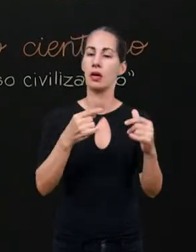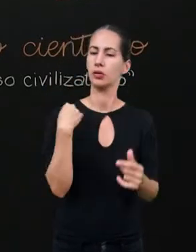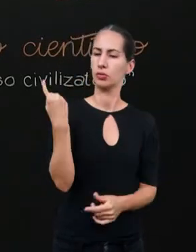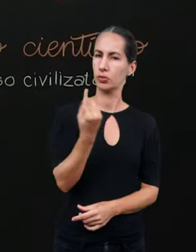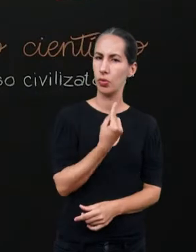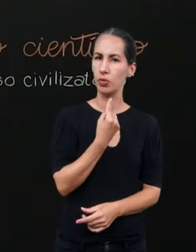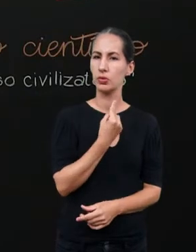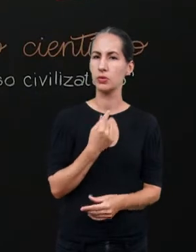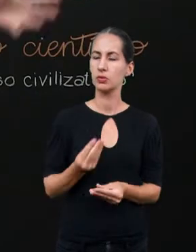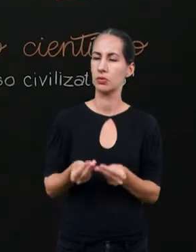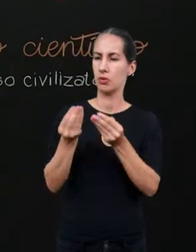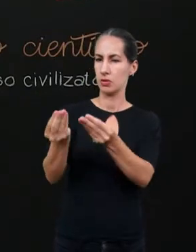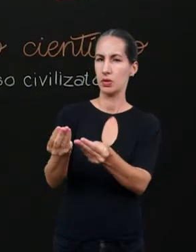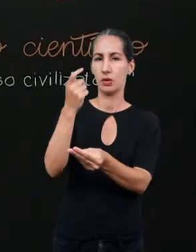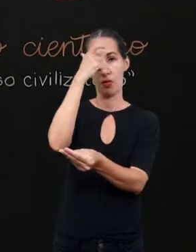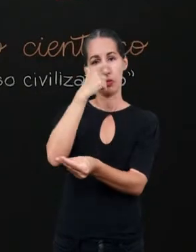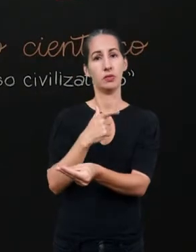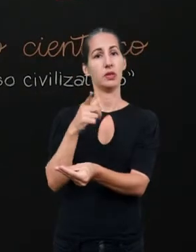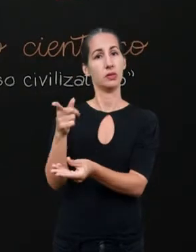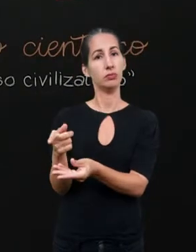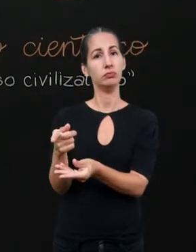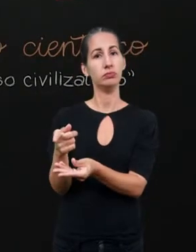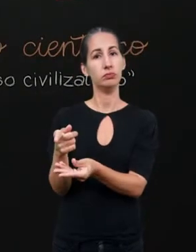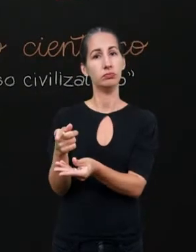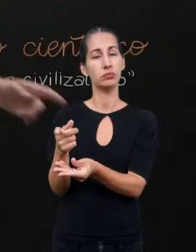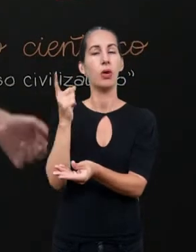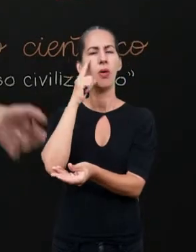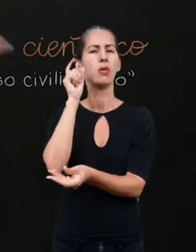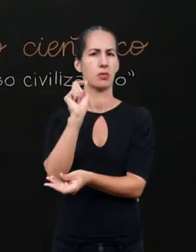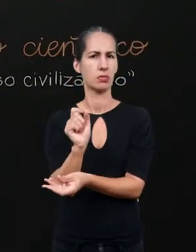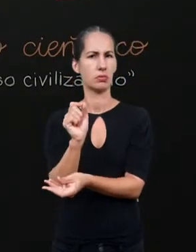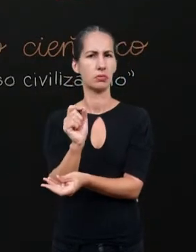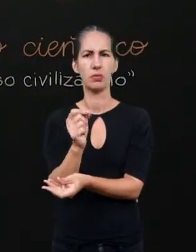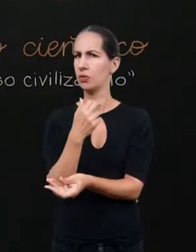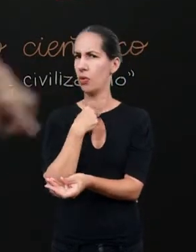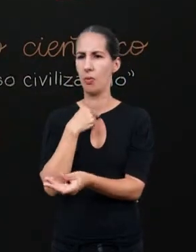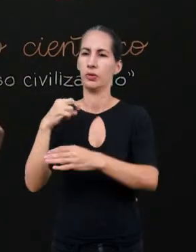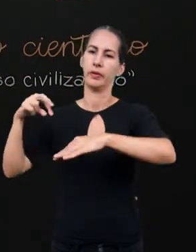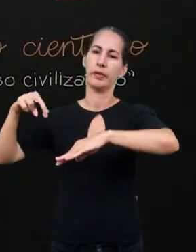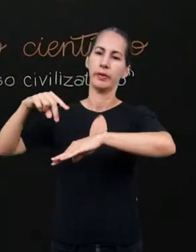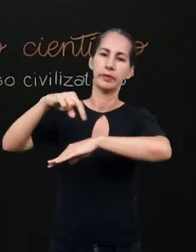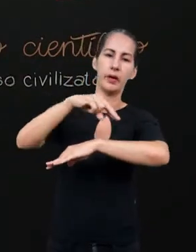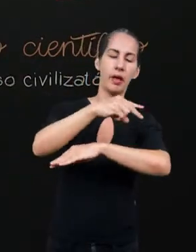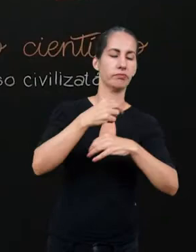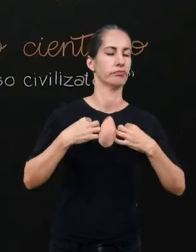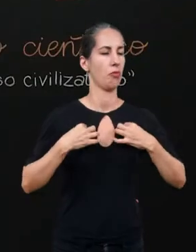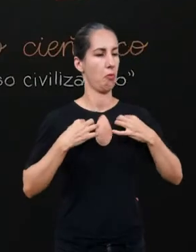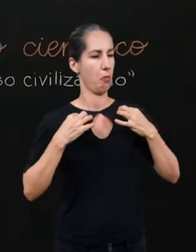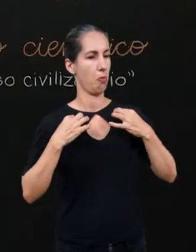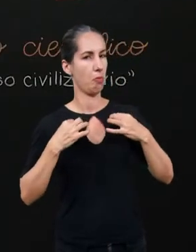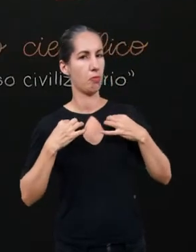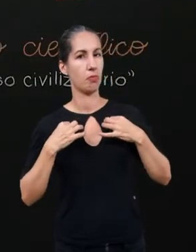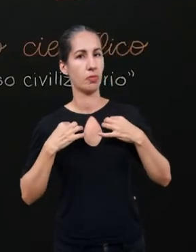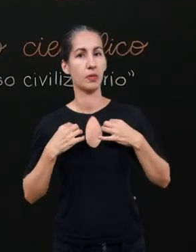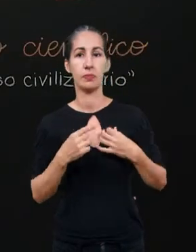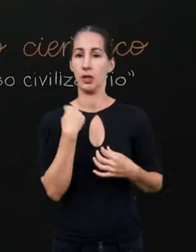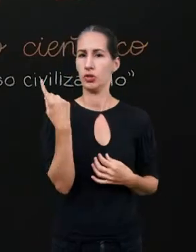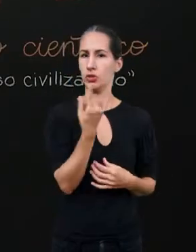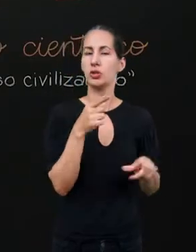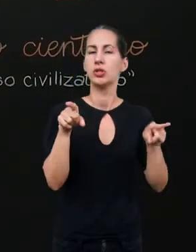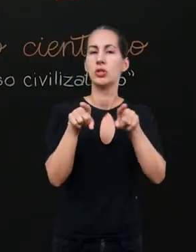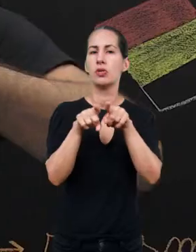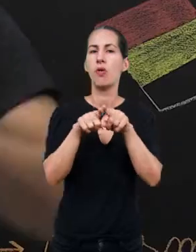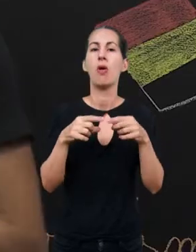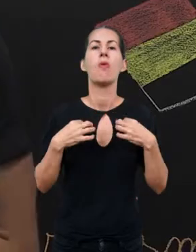viemos aqui trazer para vocês a civilização. Então, olha só, vocês não podem mais andar com essas roupas. Vocês devem andar com as roupas